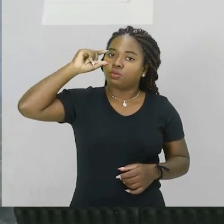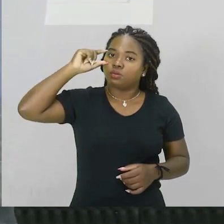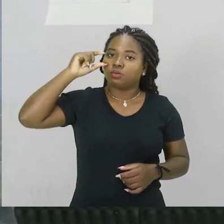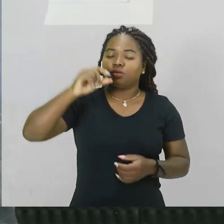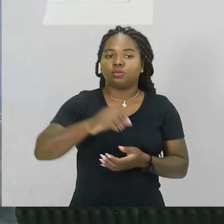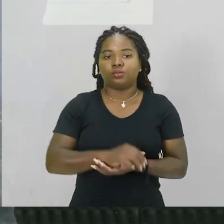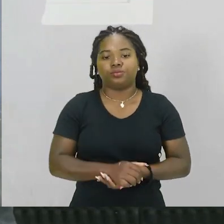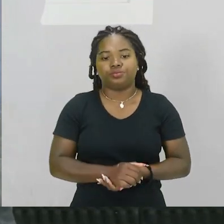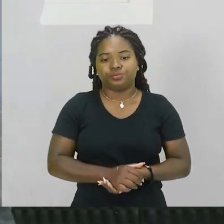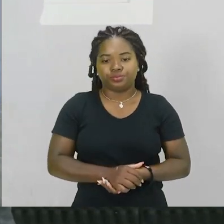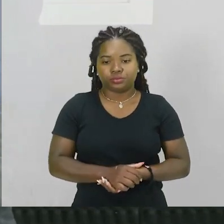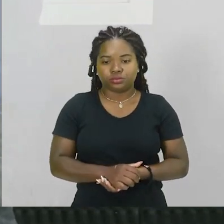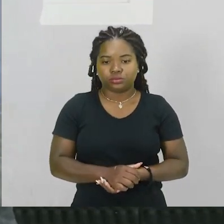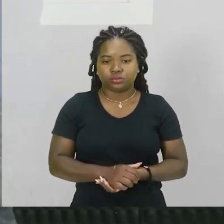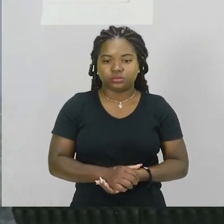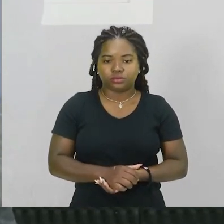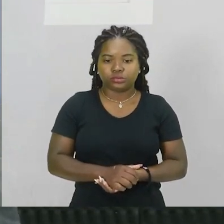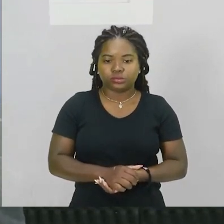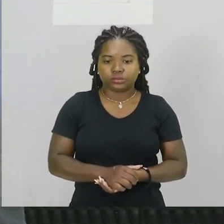certo?